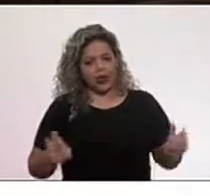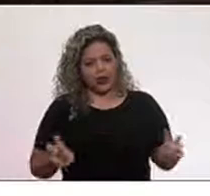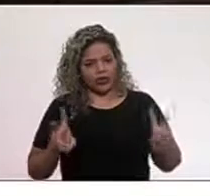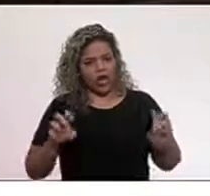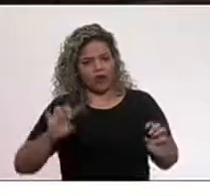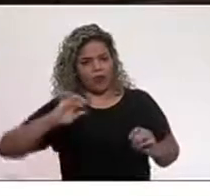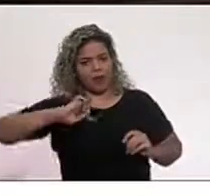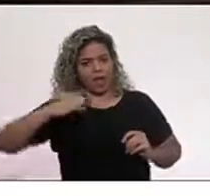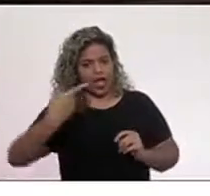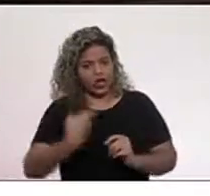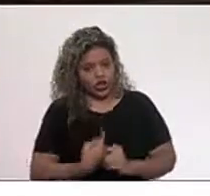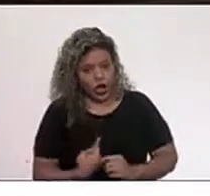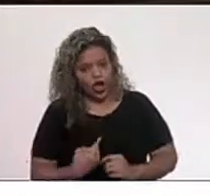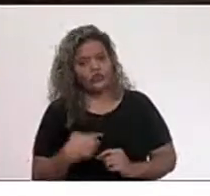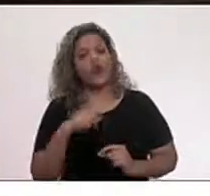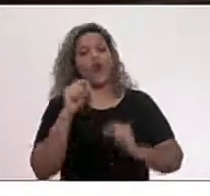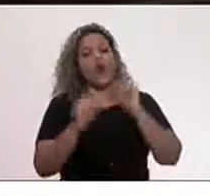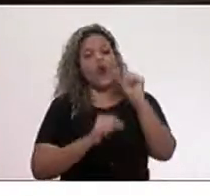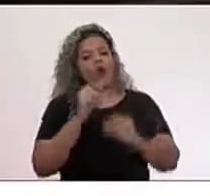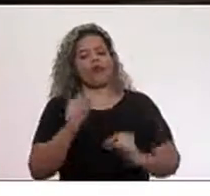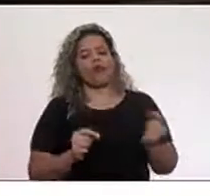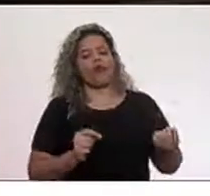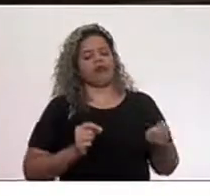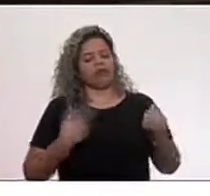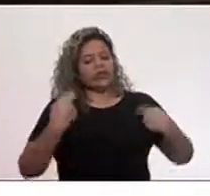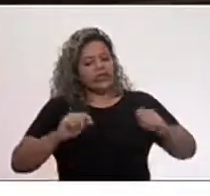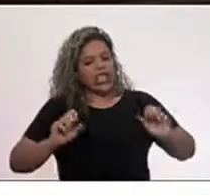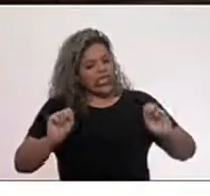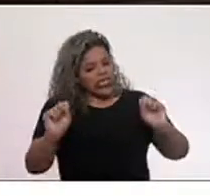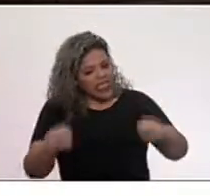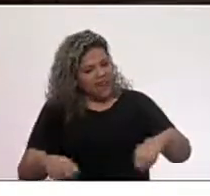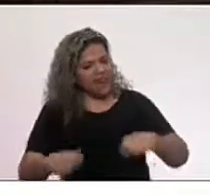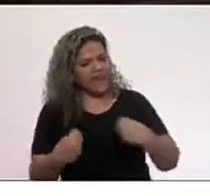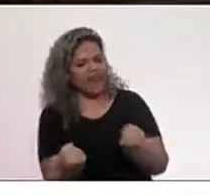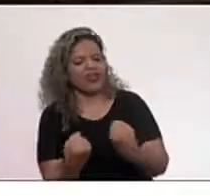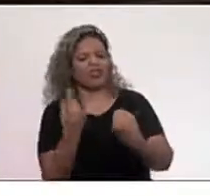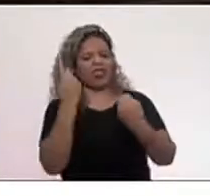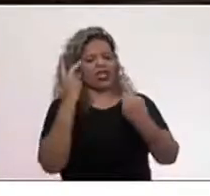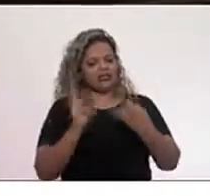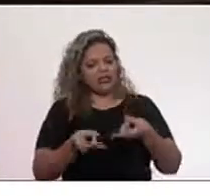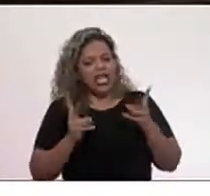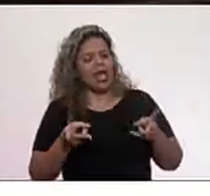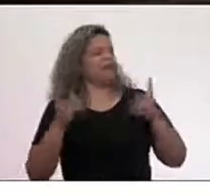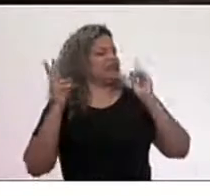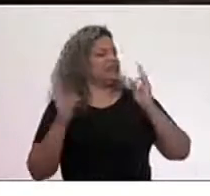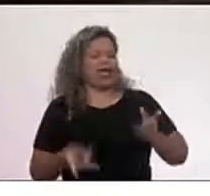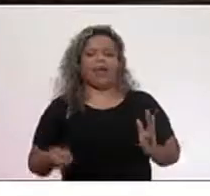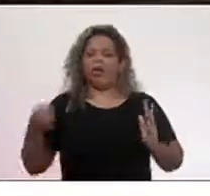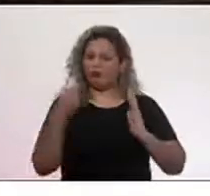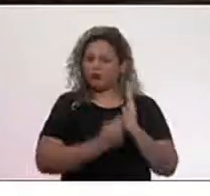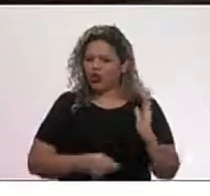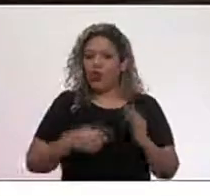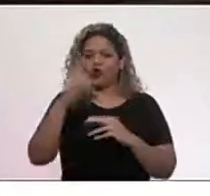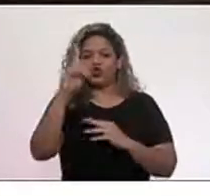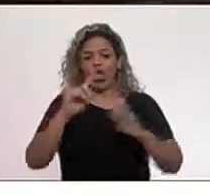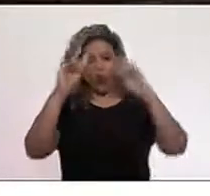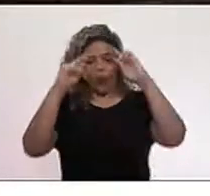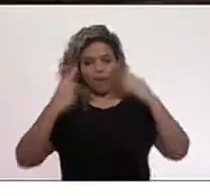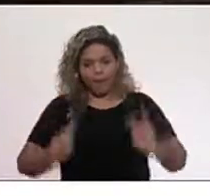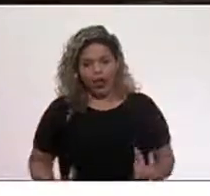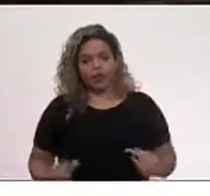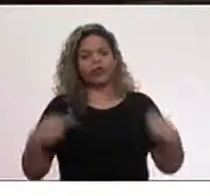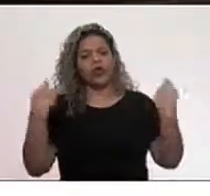que para nós, que resguardamos e defendemos de maneira intransigente os direitos humanos,